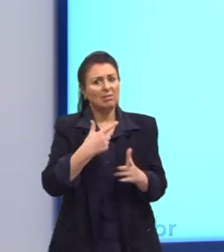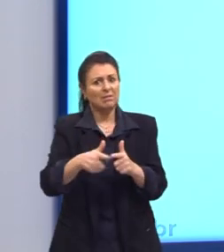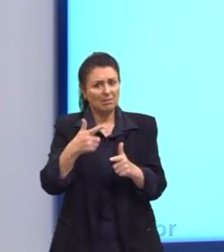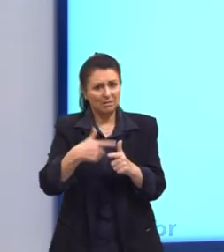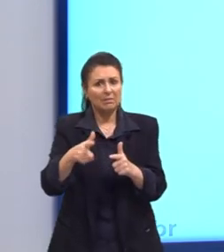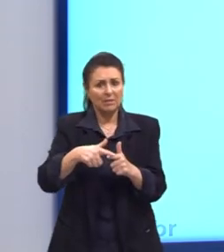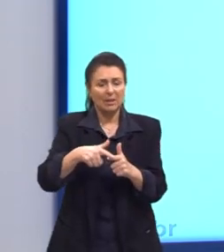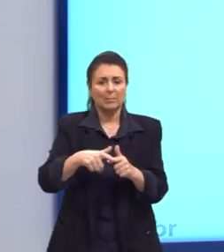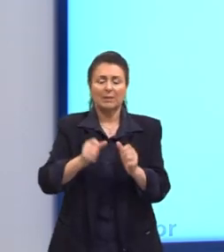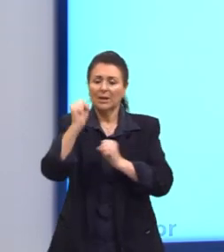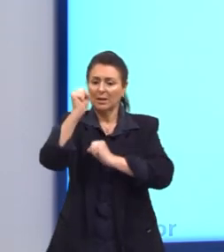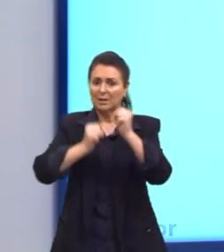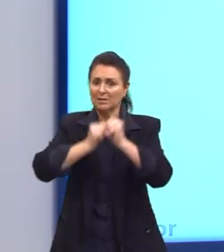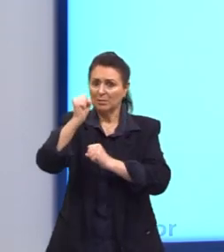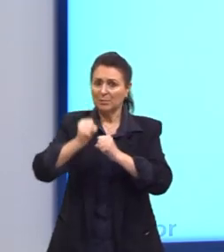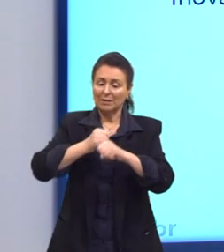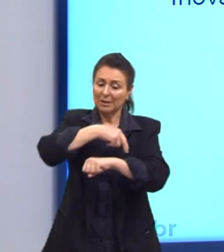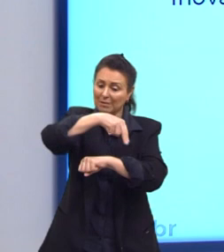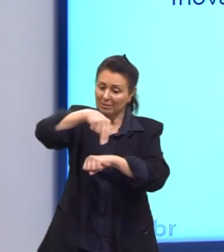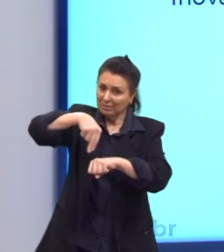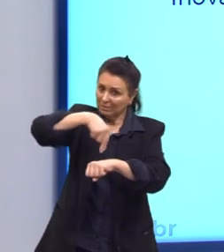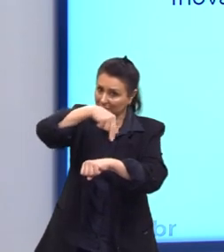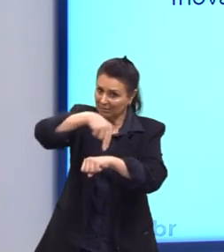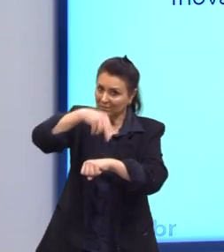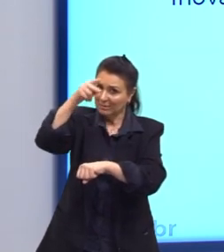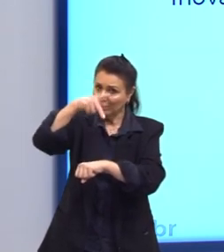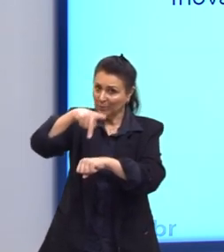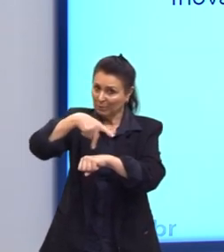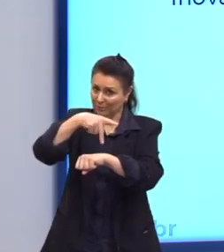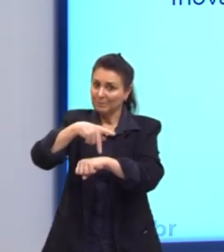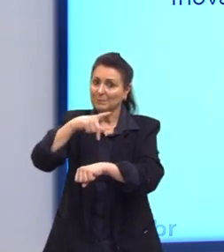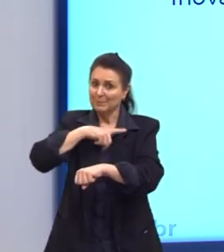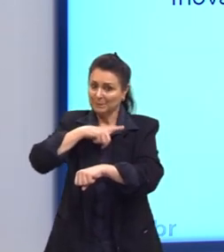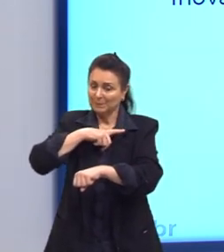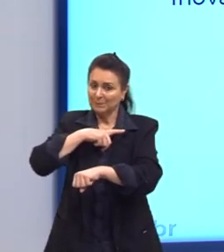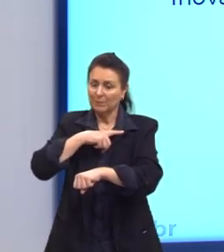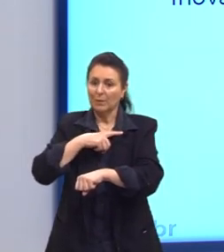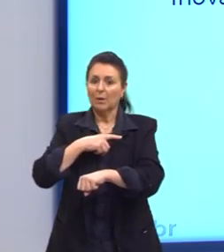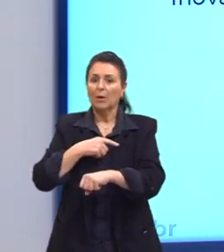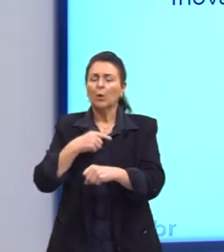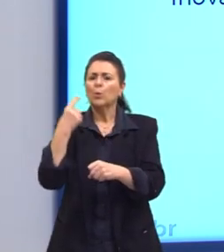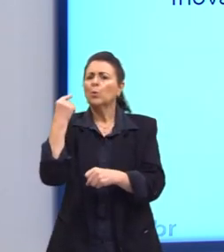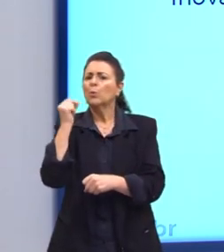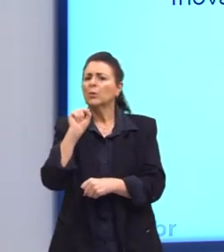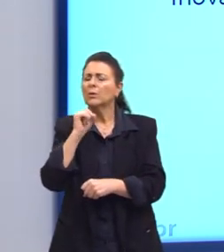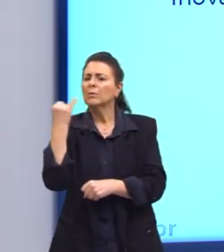nacionais que não têm tanto poder de fogo. Vantagens da globalização.